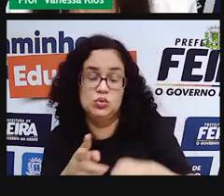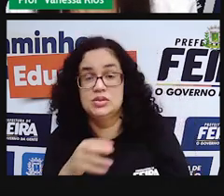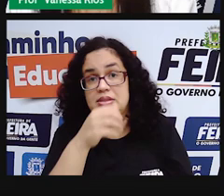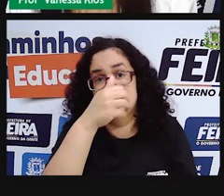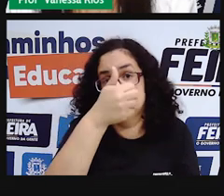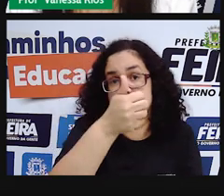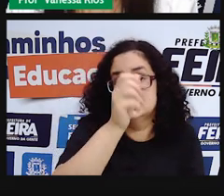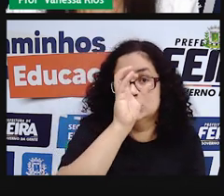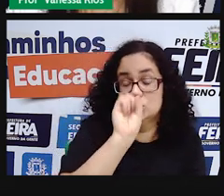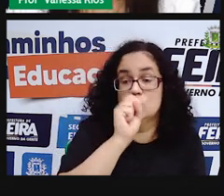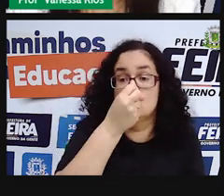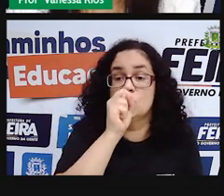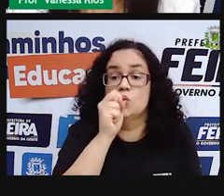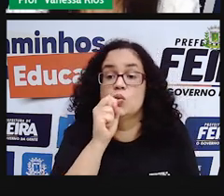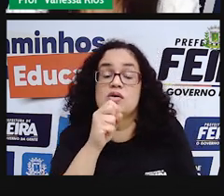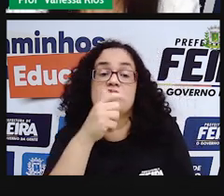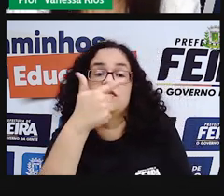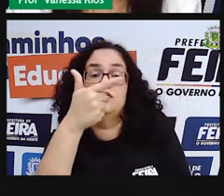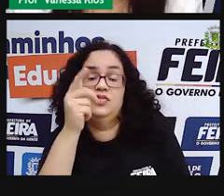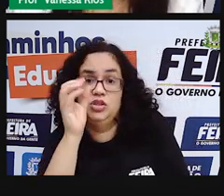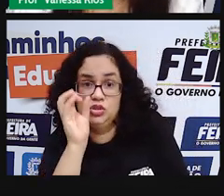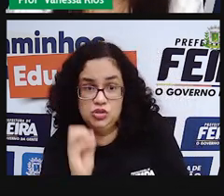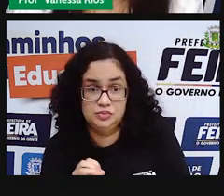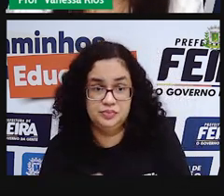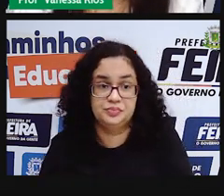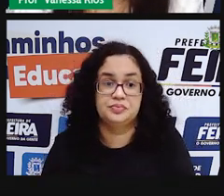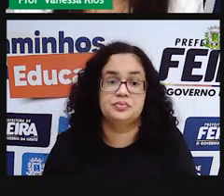em oito eu vou gastar vinte.